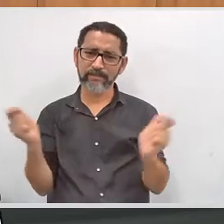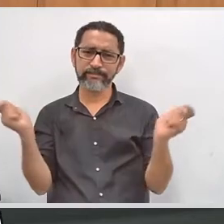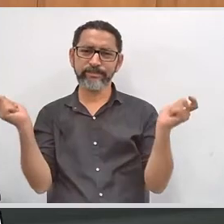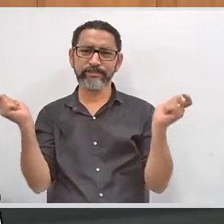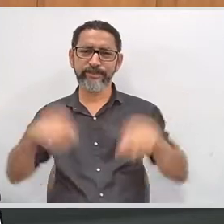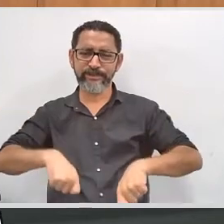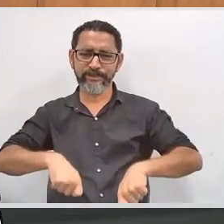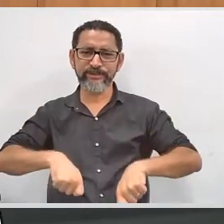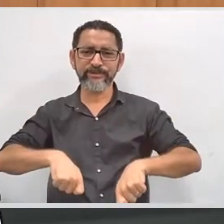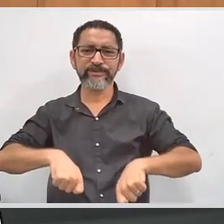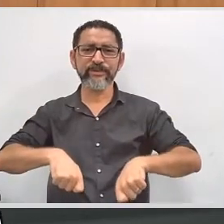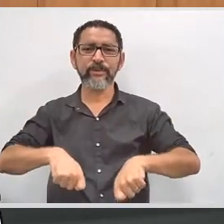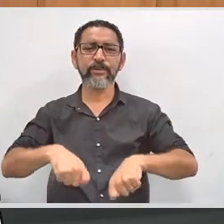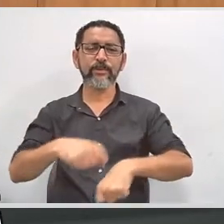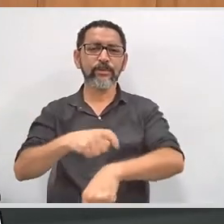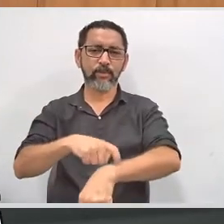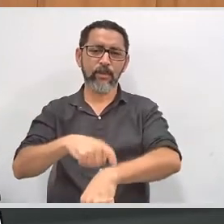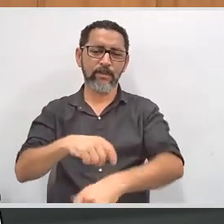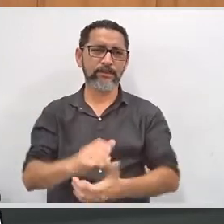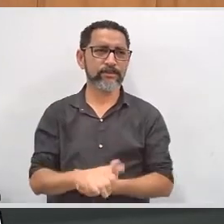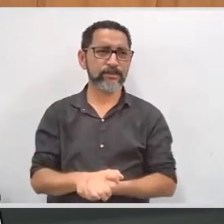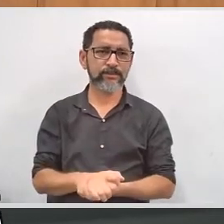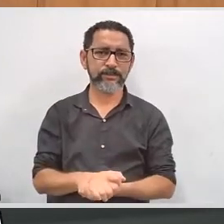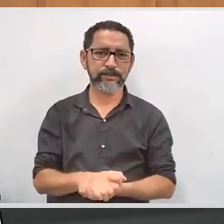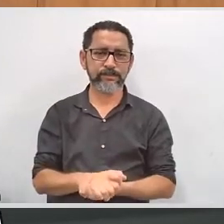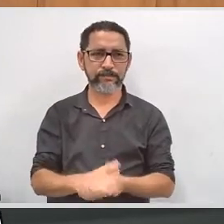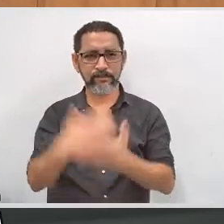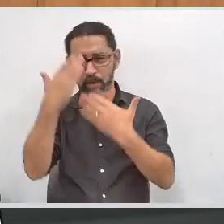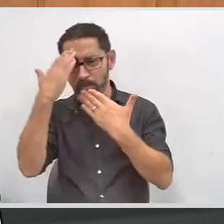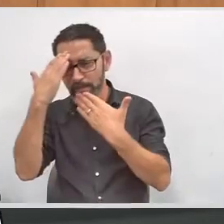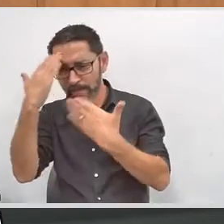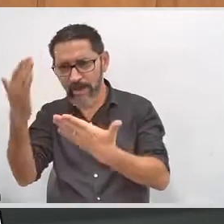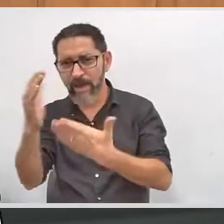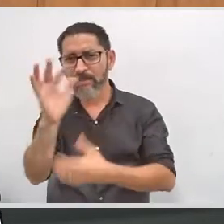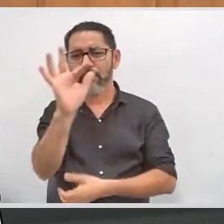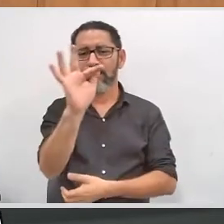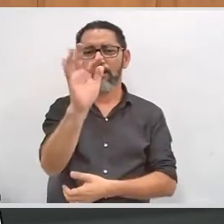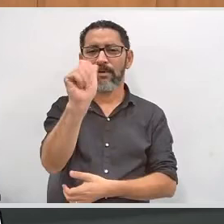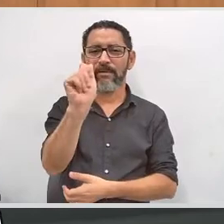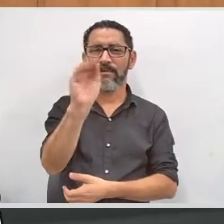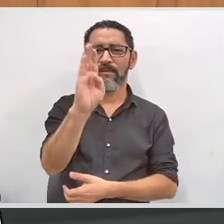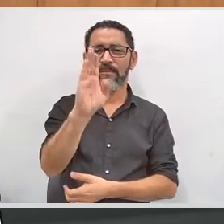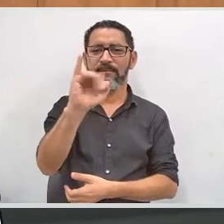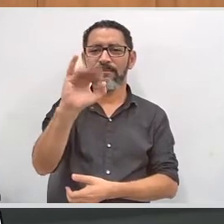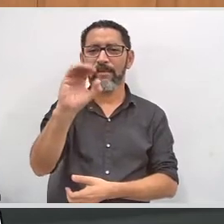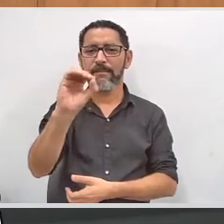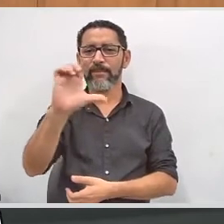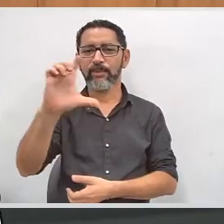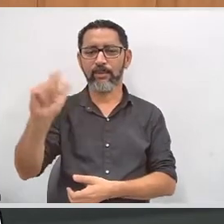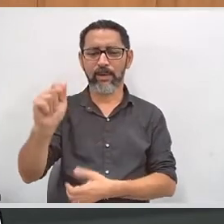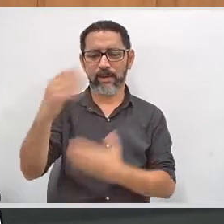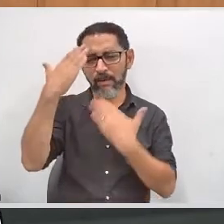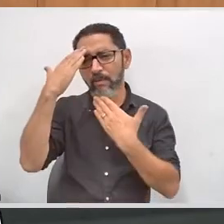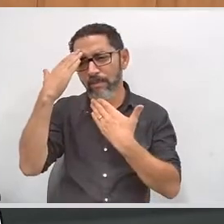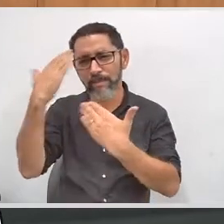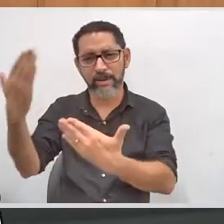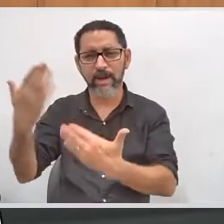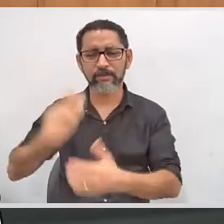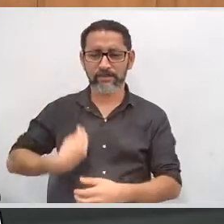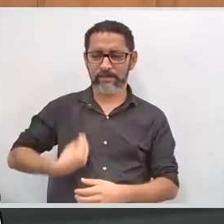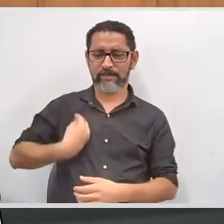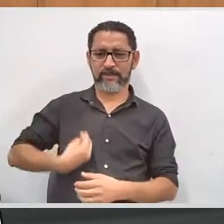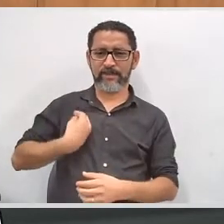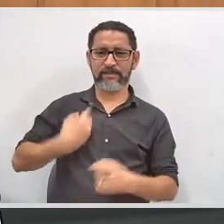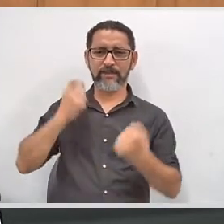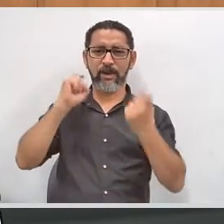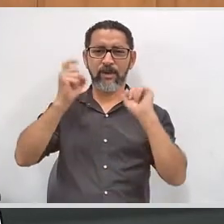possibilidade possível ali no momento. Nós agradecemos a Fabiola aqui de Belo Horizonte pela sua participação